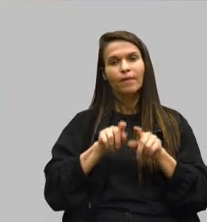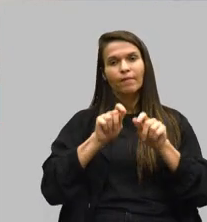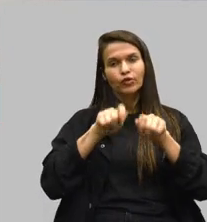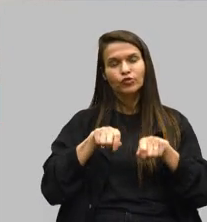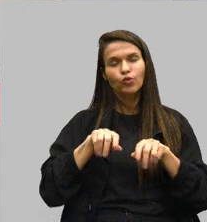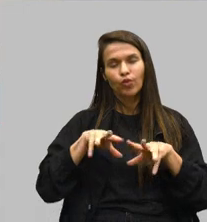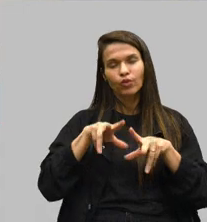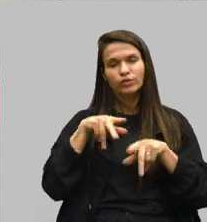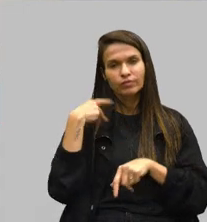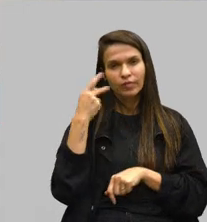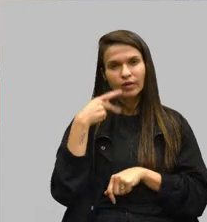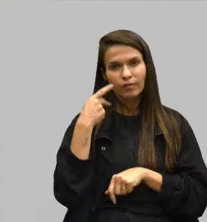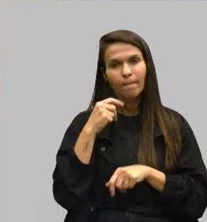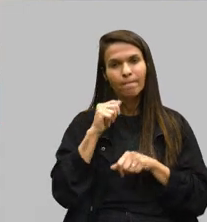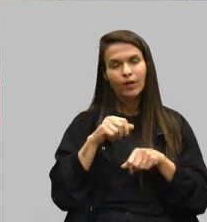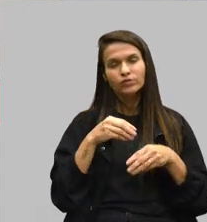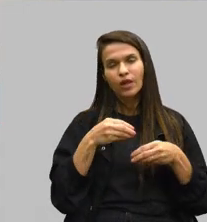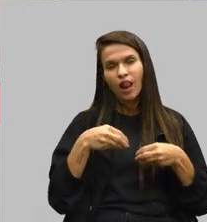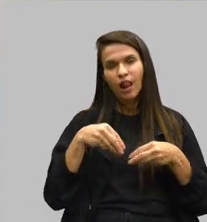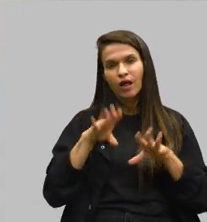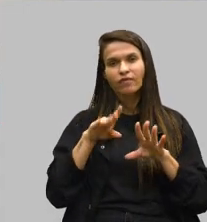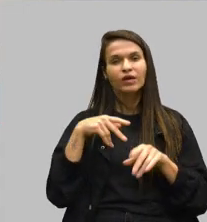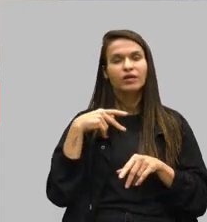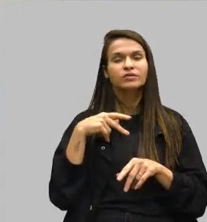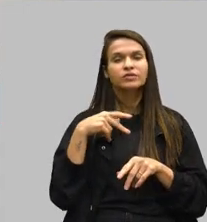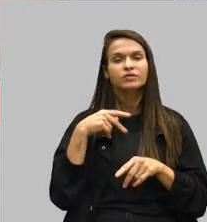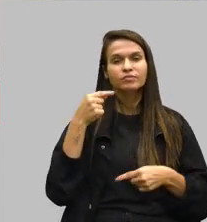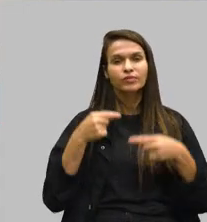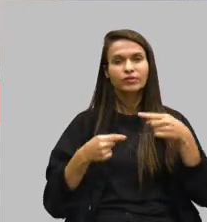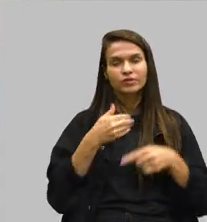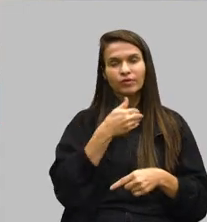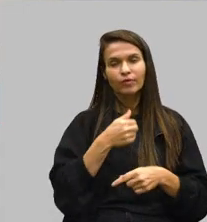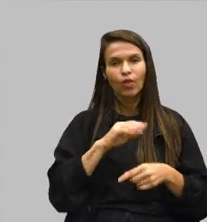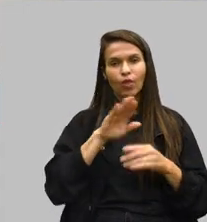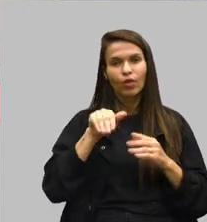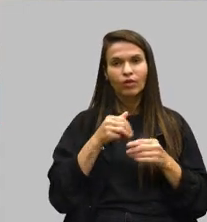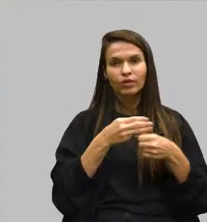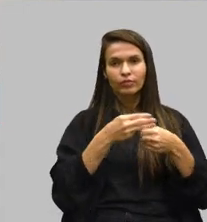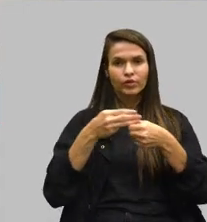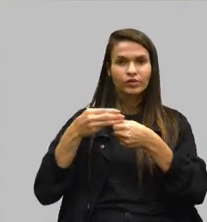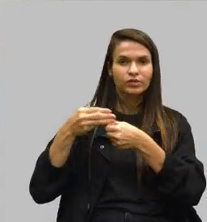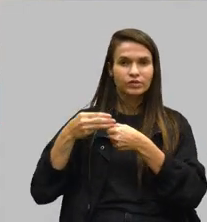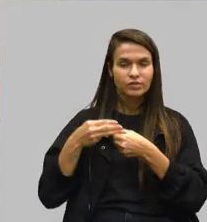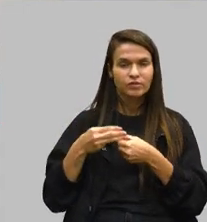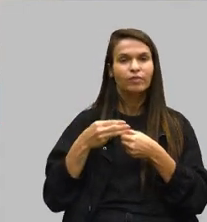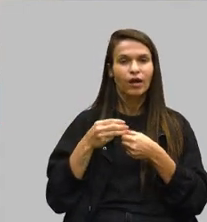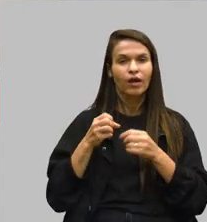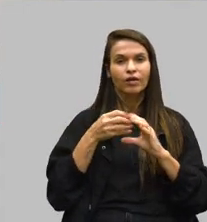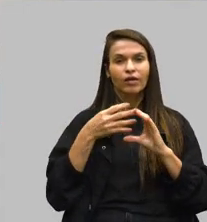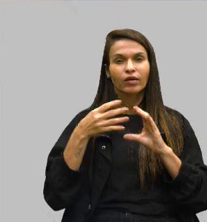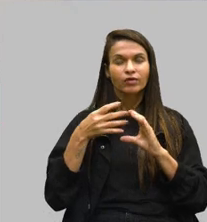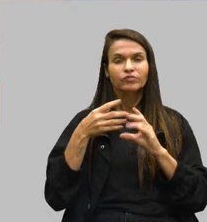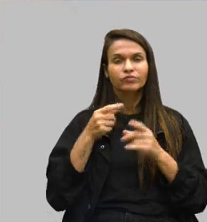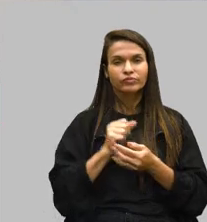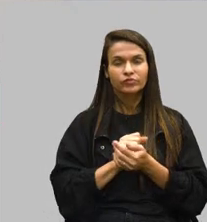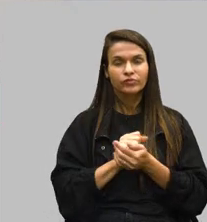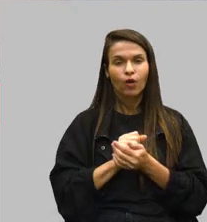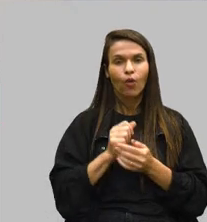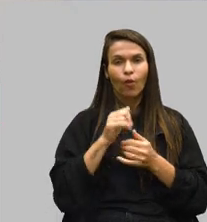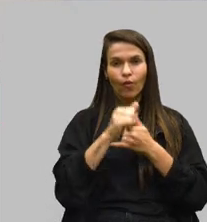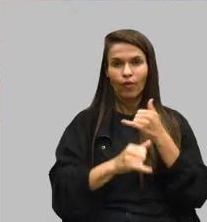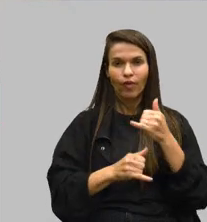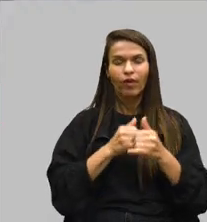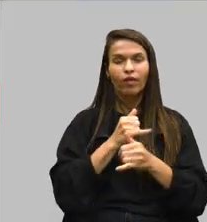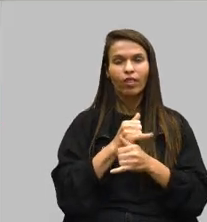parlamentares aqui, possam levar essas políticas públicas para todos os municípios, pois o CIPTEIA hoje é emitido de forma online. Então, nós temos